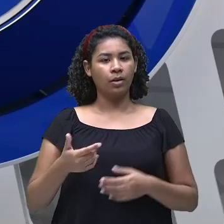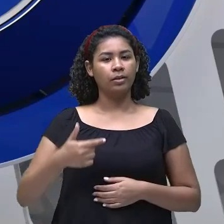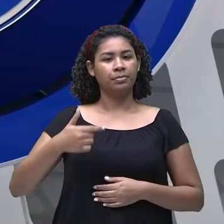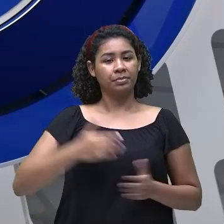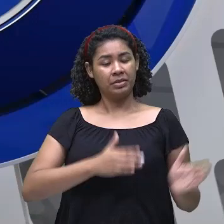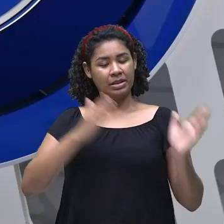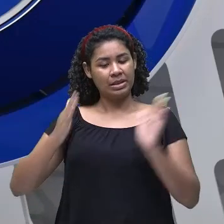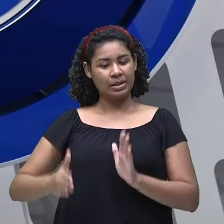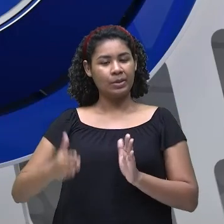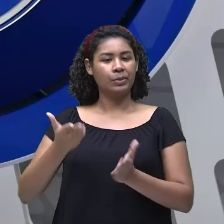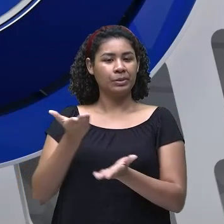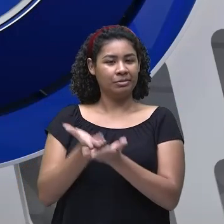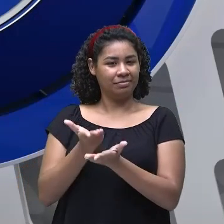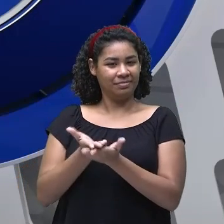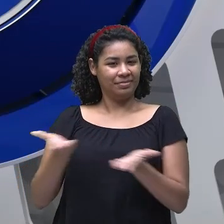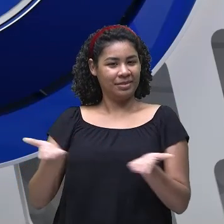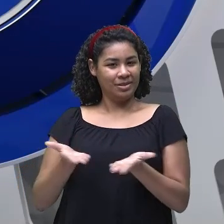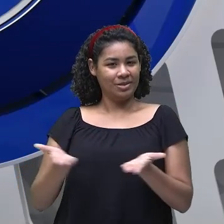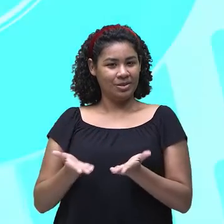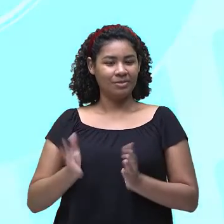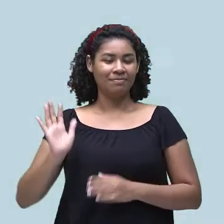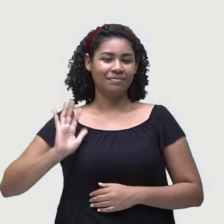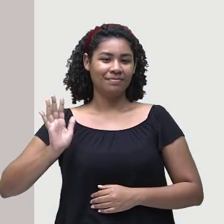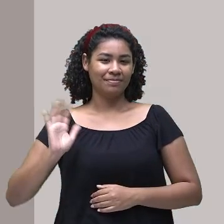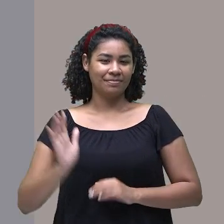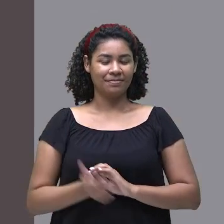parte da nossa revisão de hoje, ok? See you!